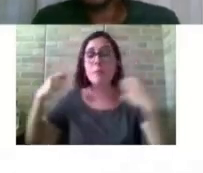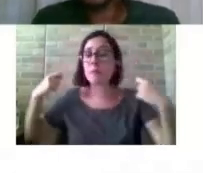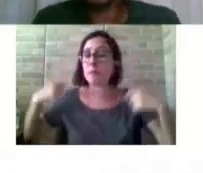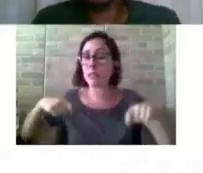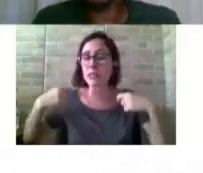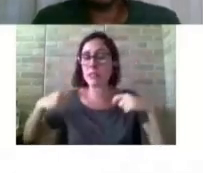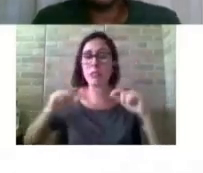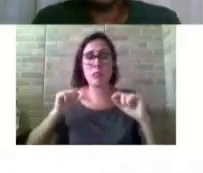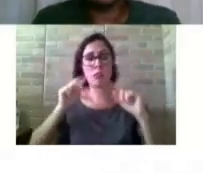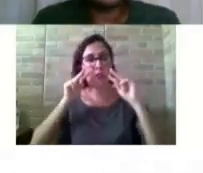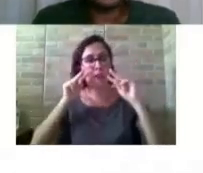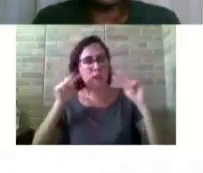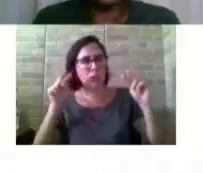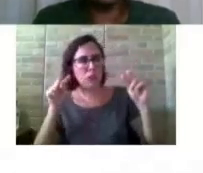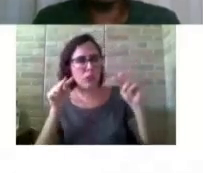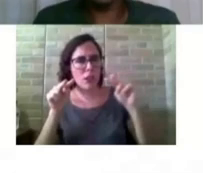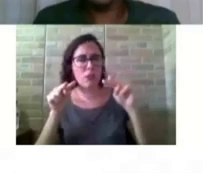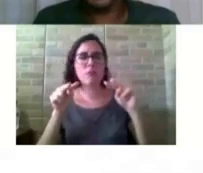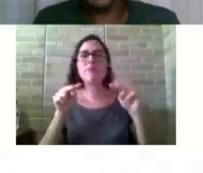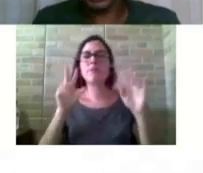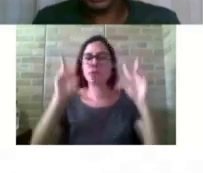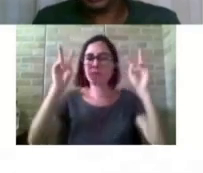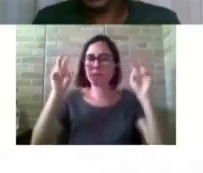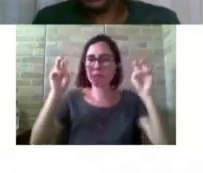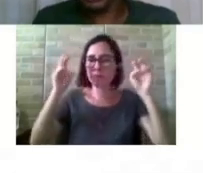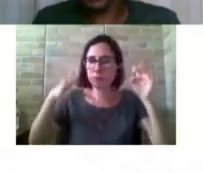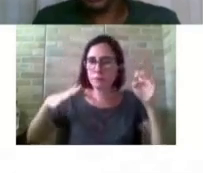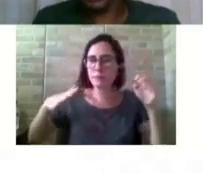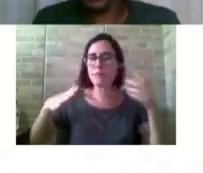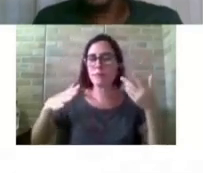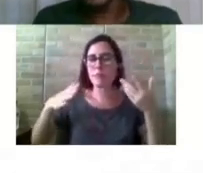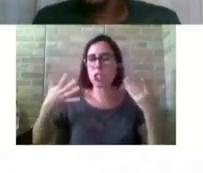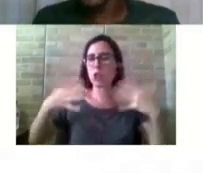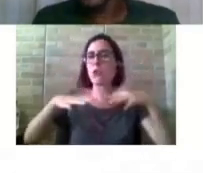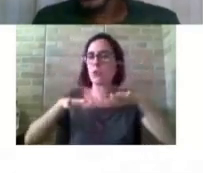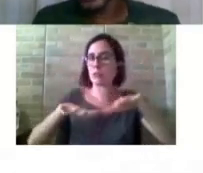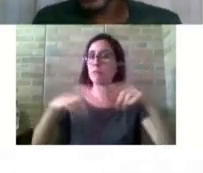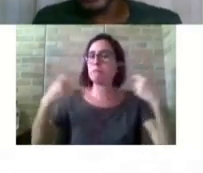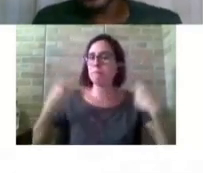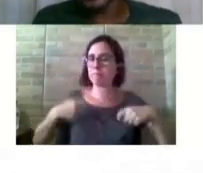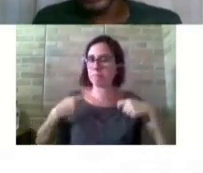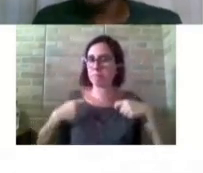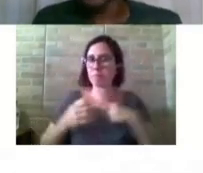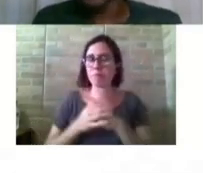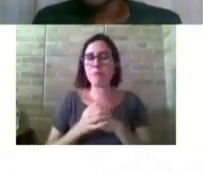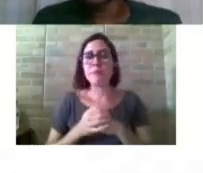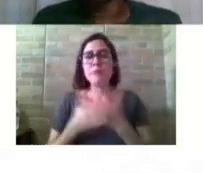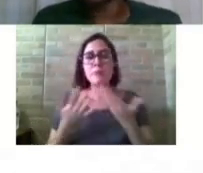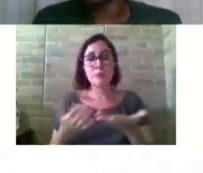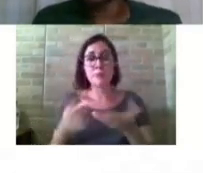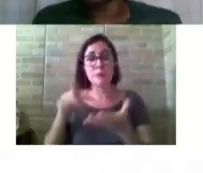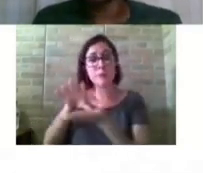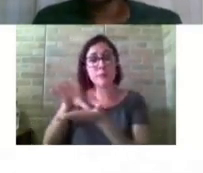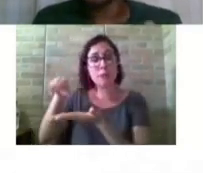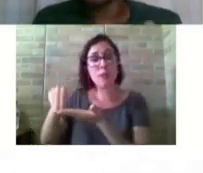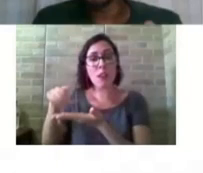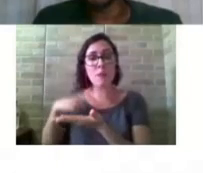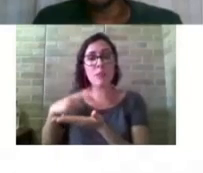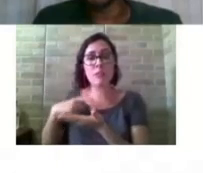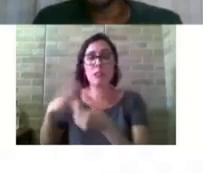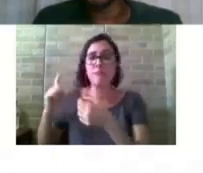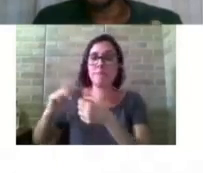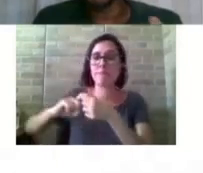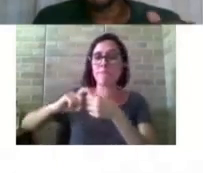diferenciado para as questões relativas à inclusão. Então, o NAP tem parceria com a